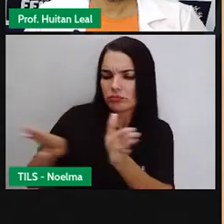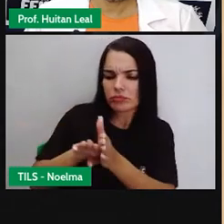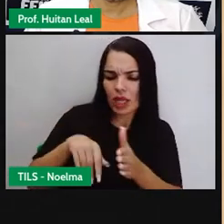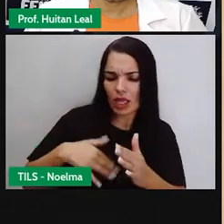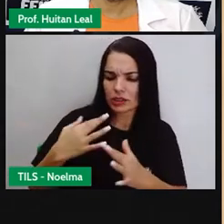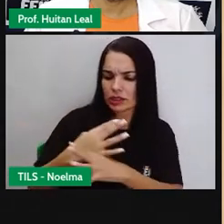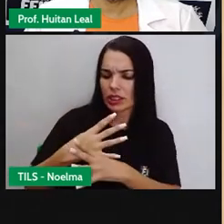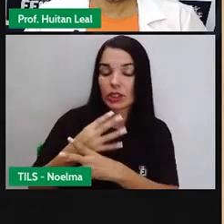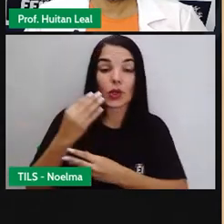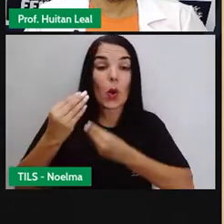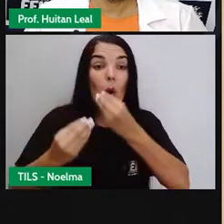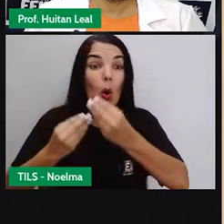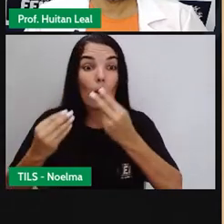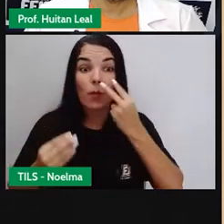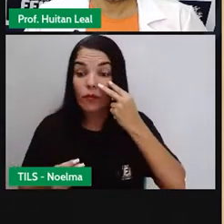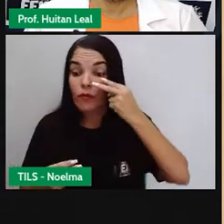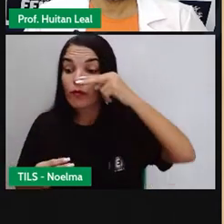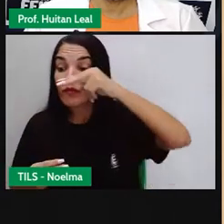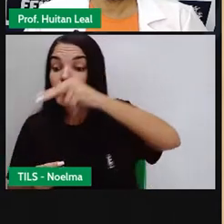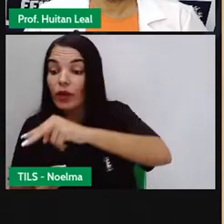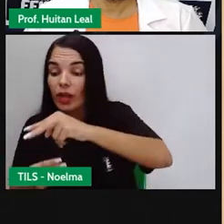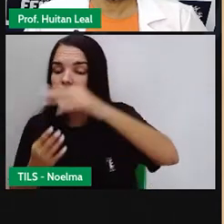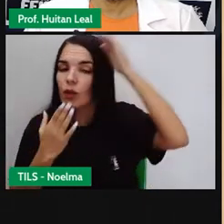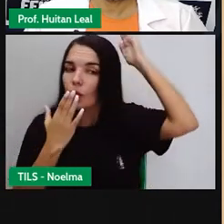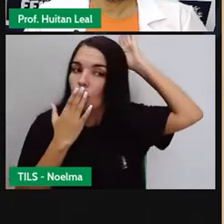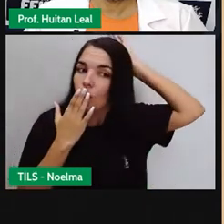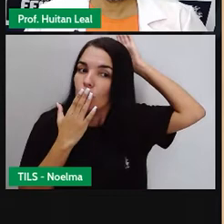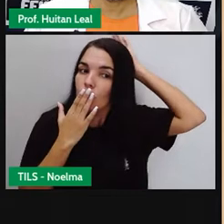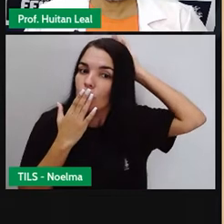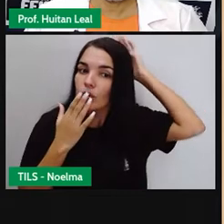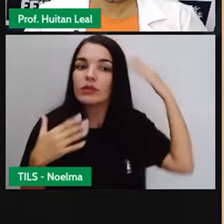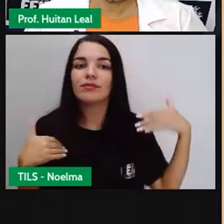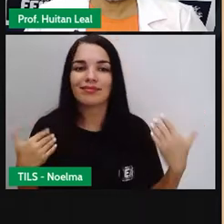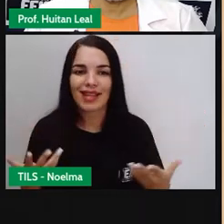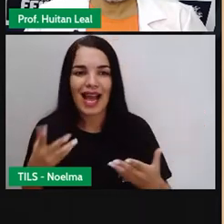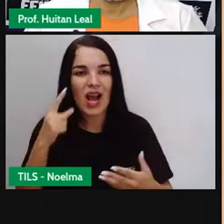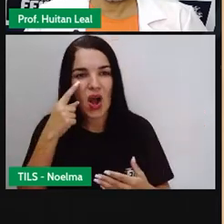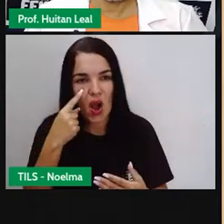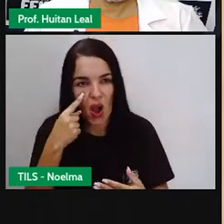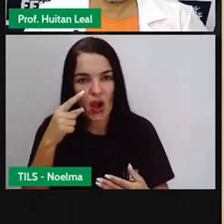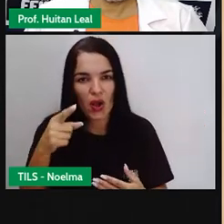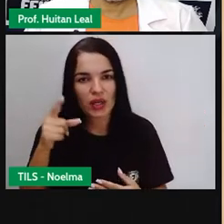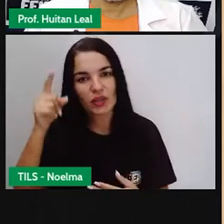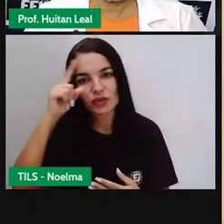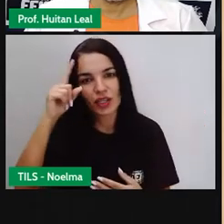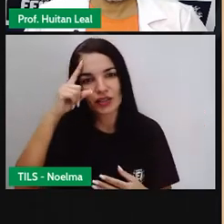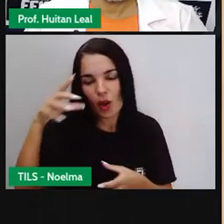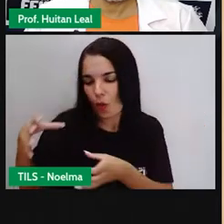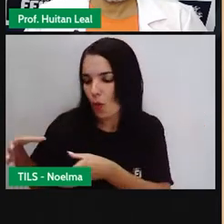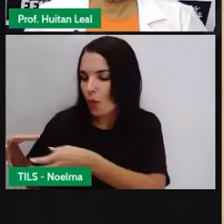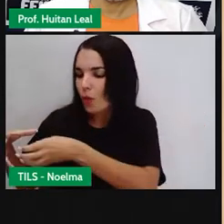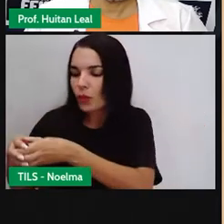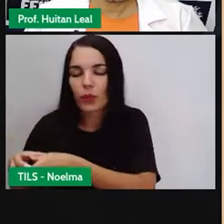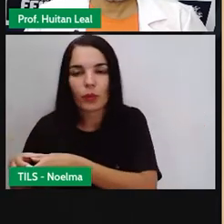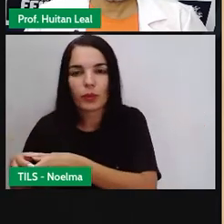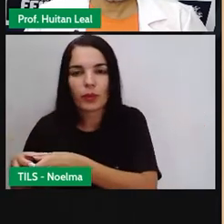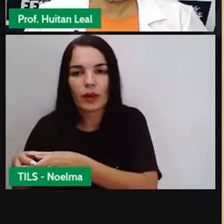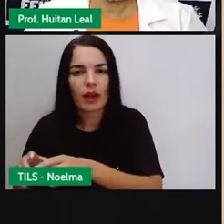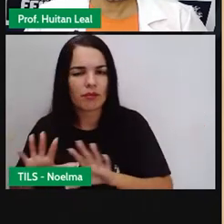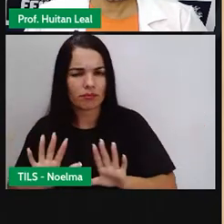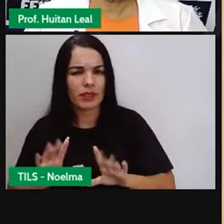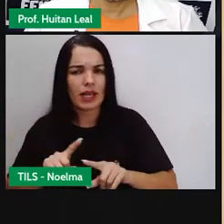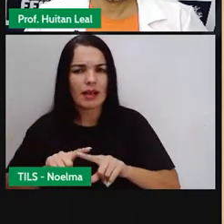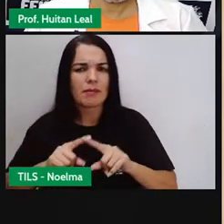são imagens que retratam dia a dia o tipo de tribos indígenas pelo Brasil. Mas será que em meio a